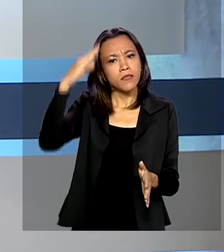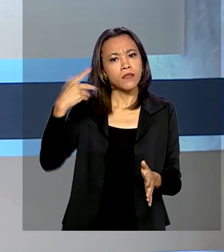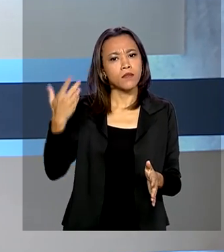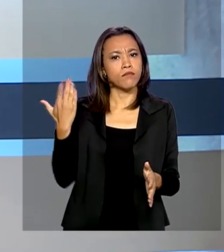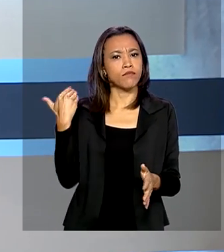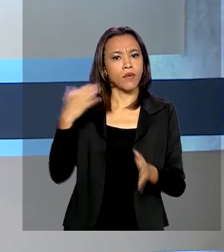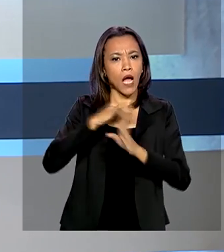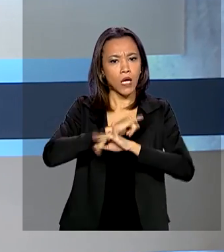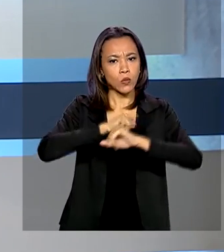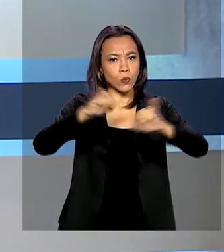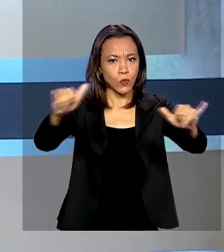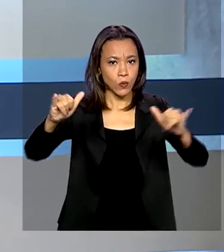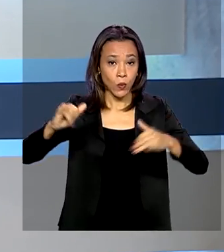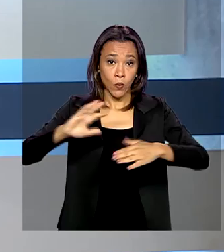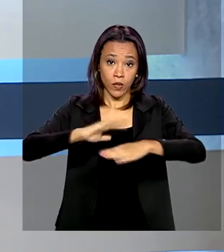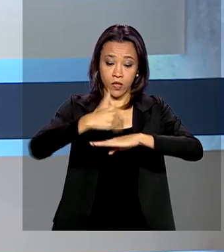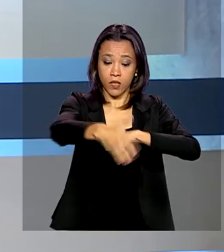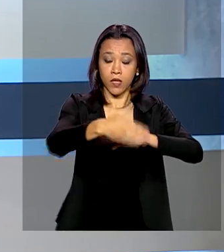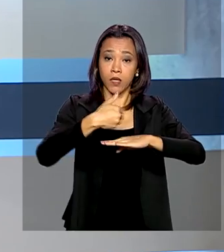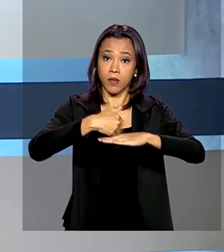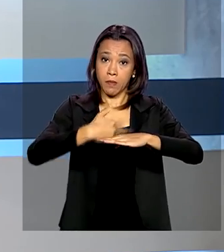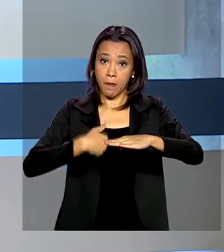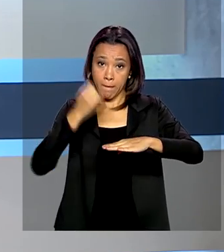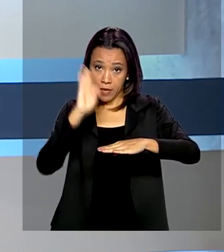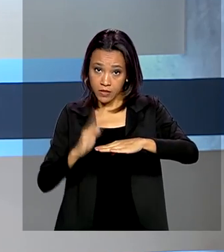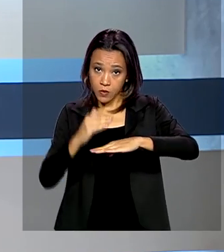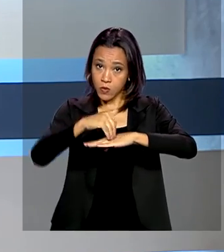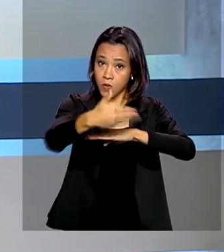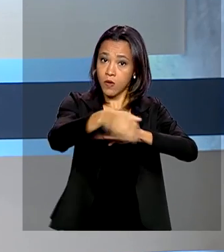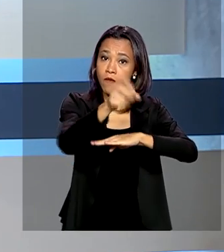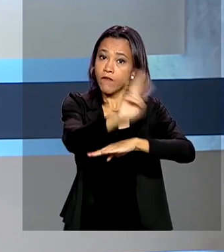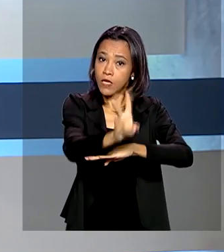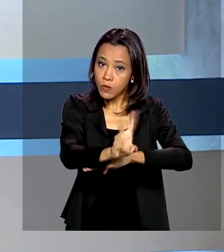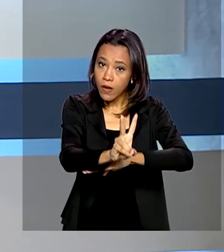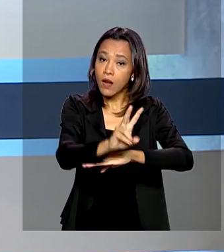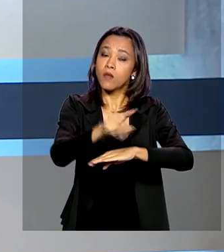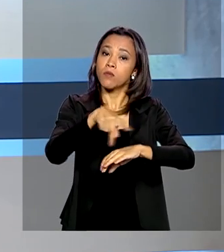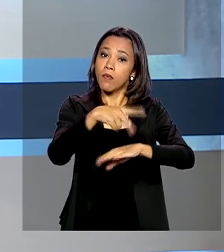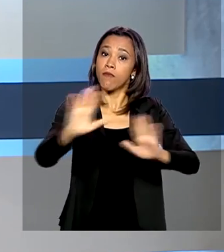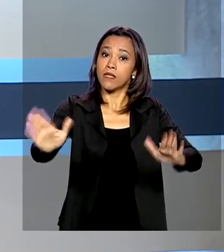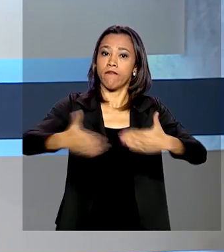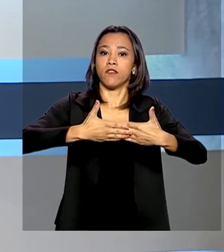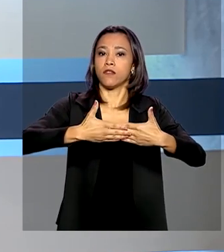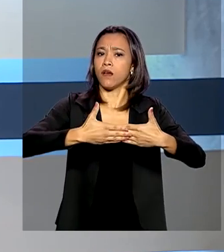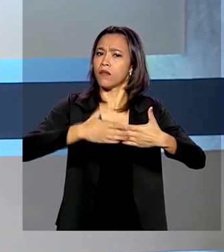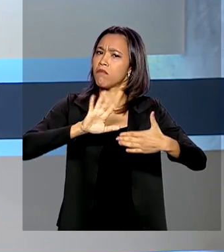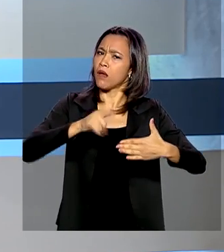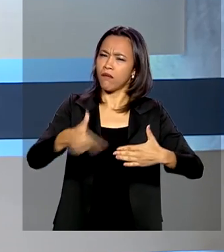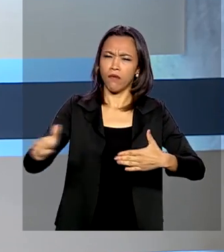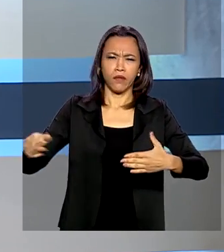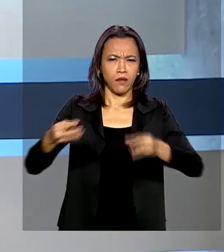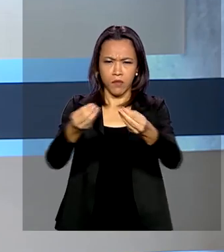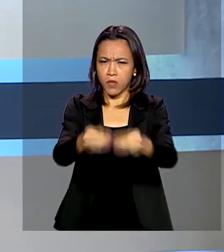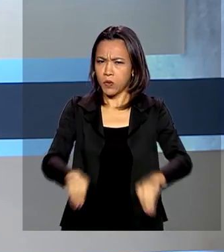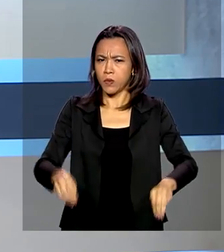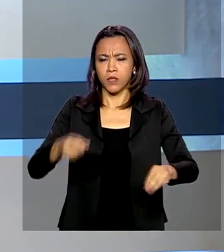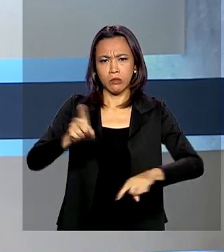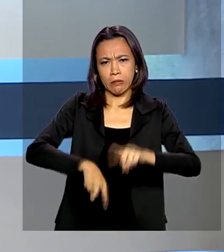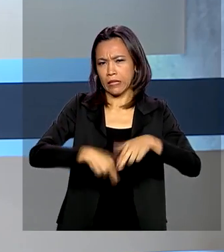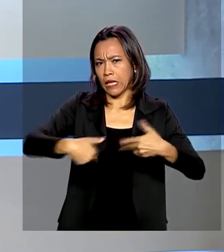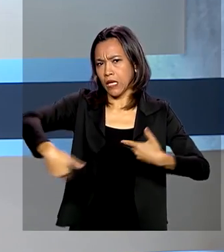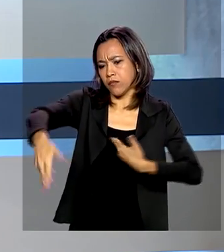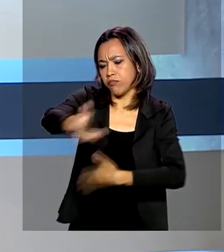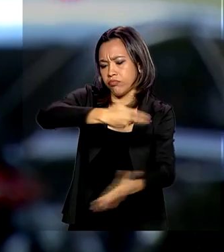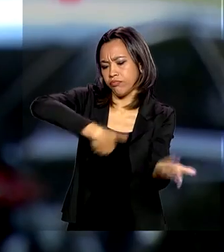a partir de hoje a fronteira do Brasil com a Venezuela será parcialmente fechada, mas sem prejuízo à circulação de mercadorias.